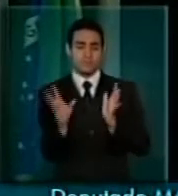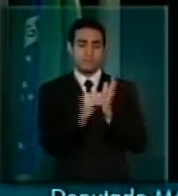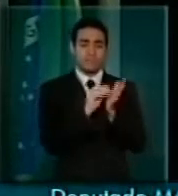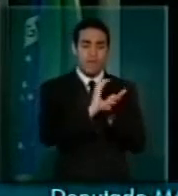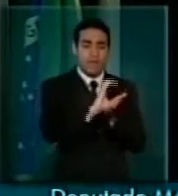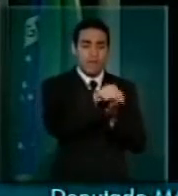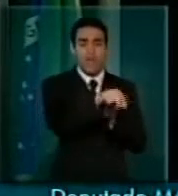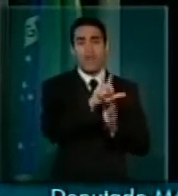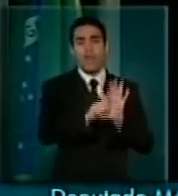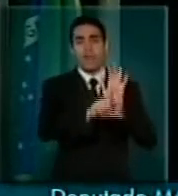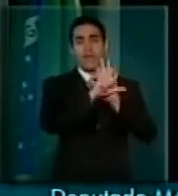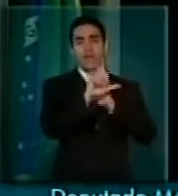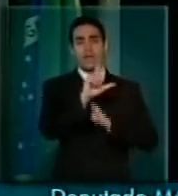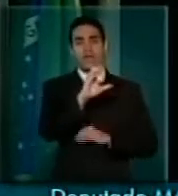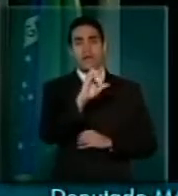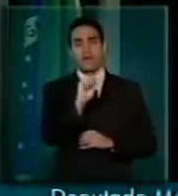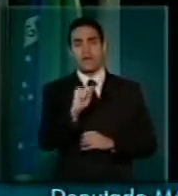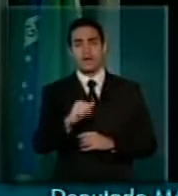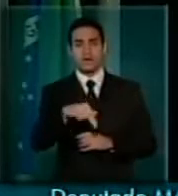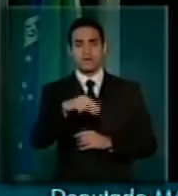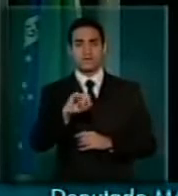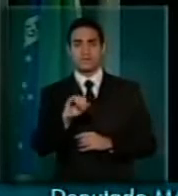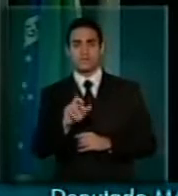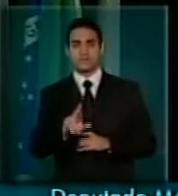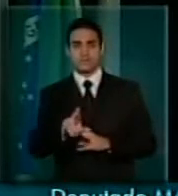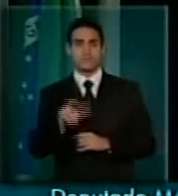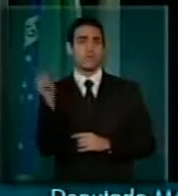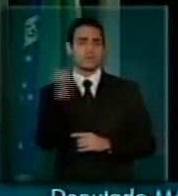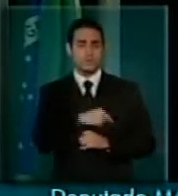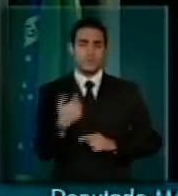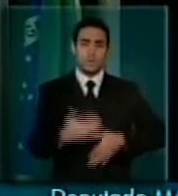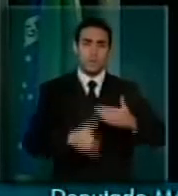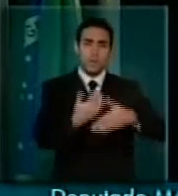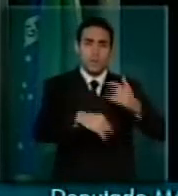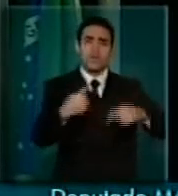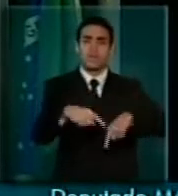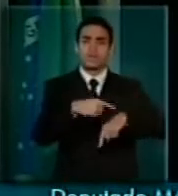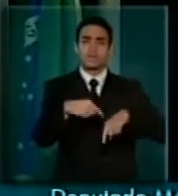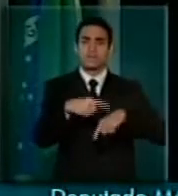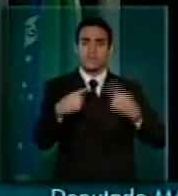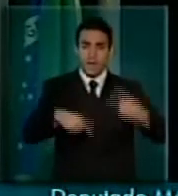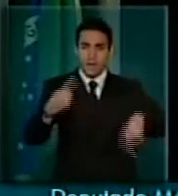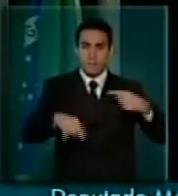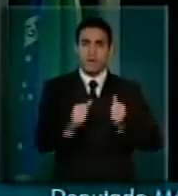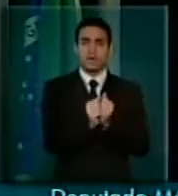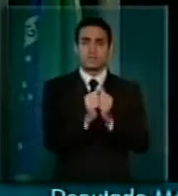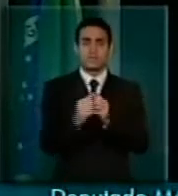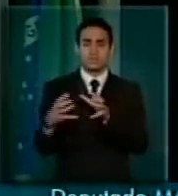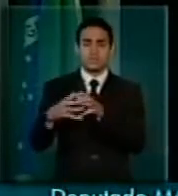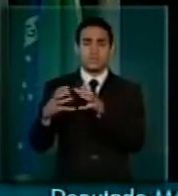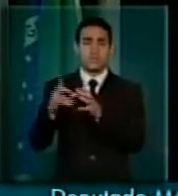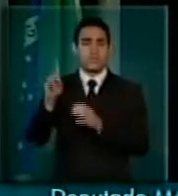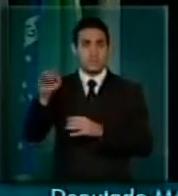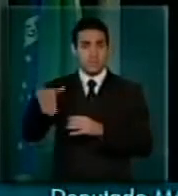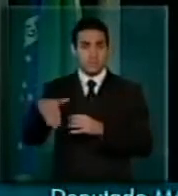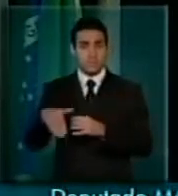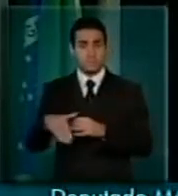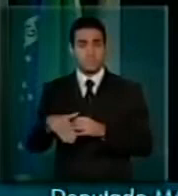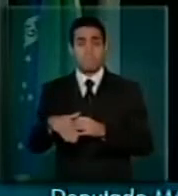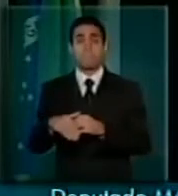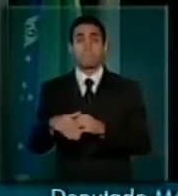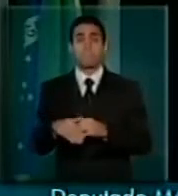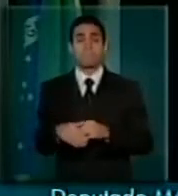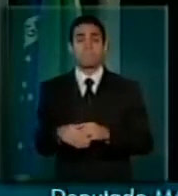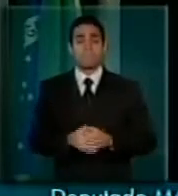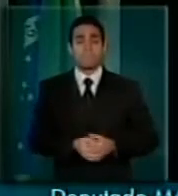Avançamos no debate com o Partido Democrata, sobretudo na